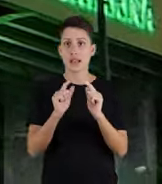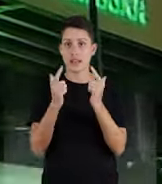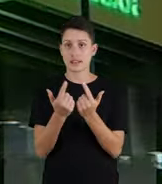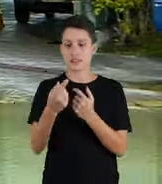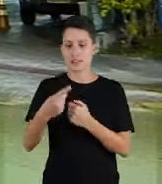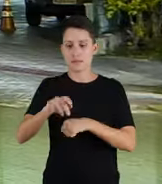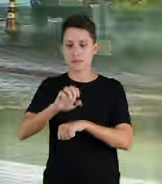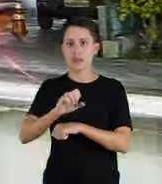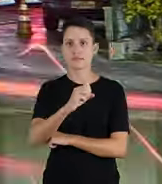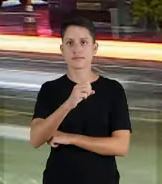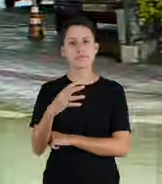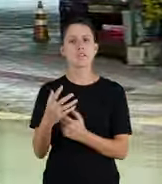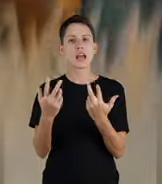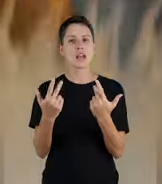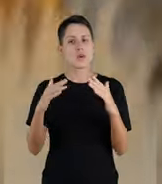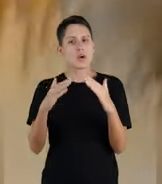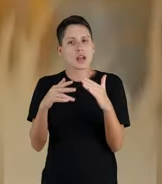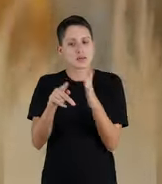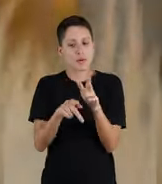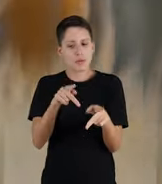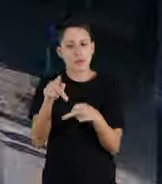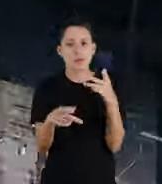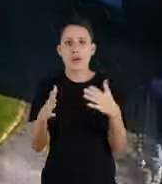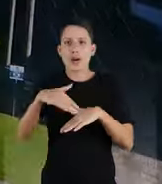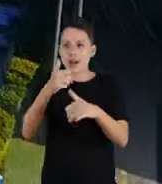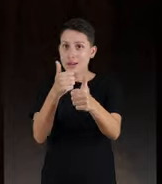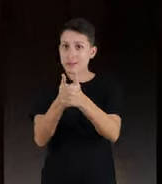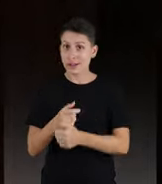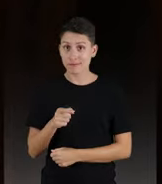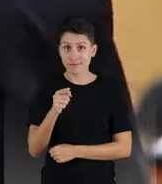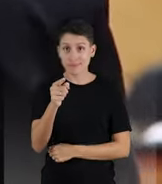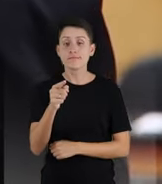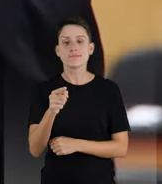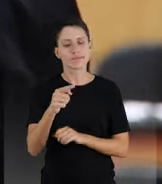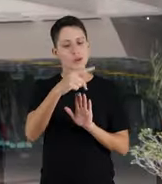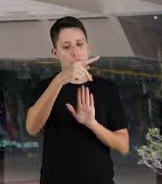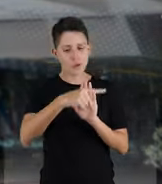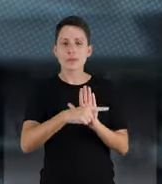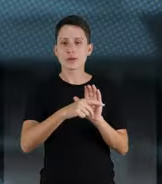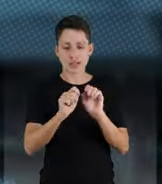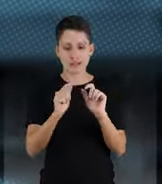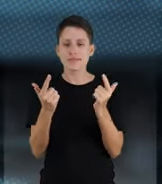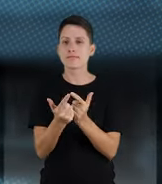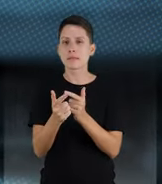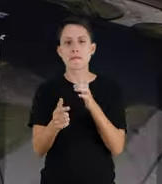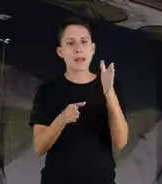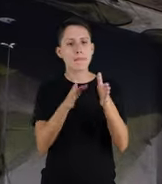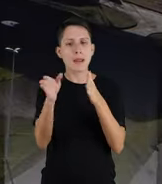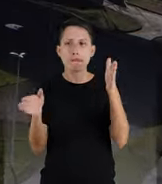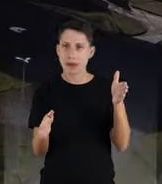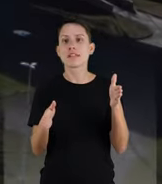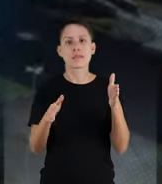A Assembleia Legislativa de Santa Catarina é a casa do povo e agora está muito mais perto de você. Com o projeto Alesc